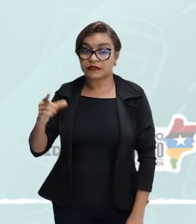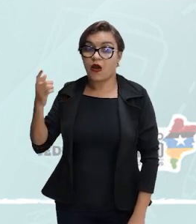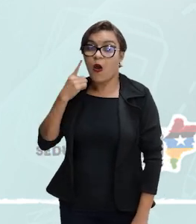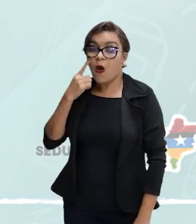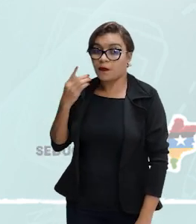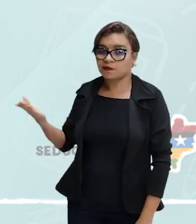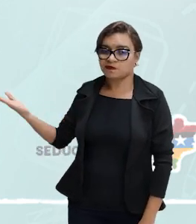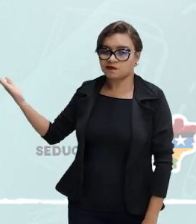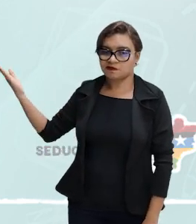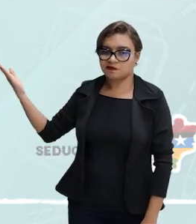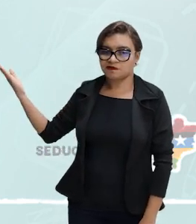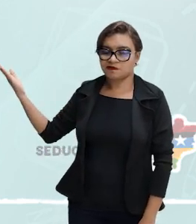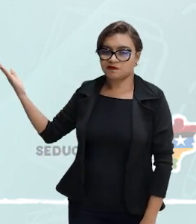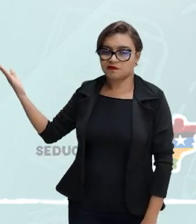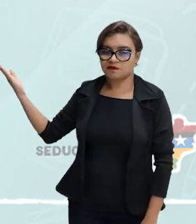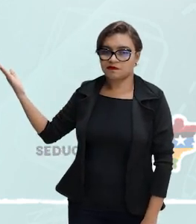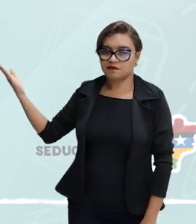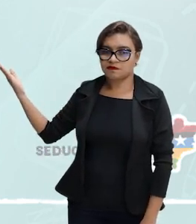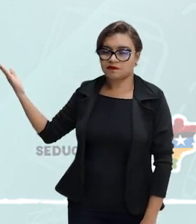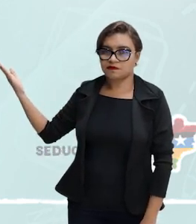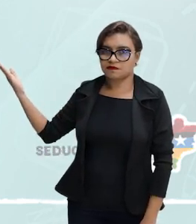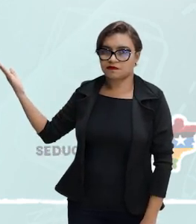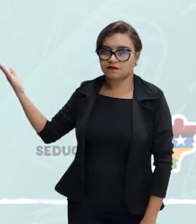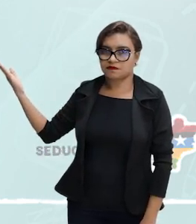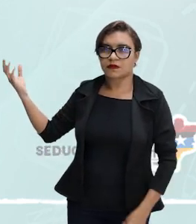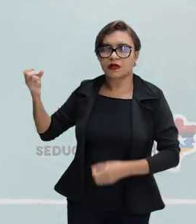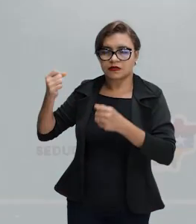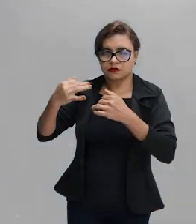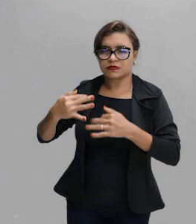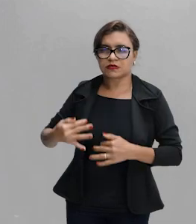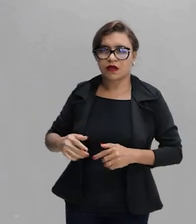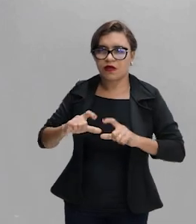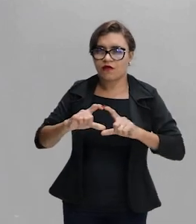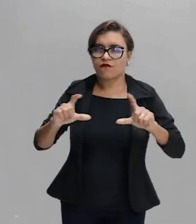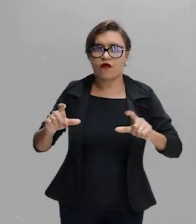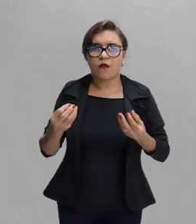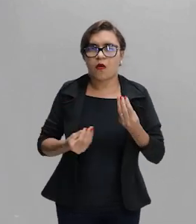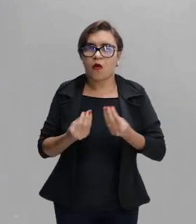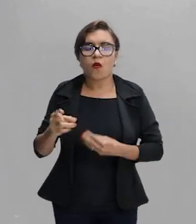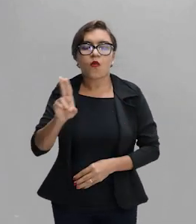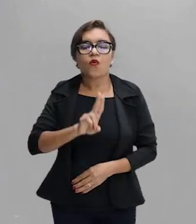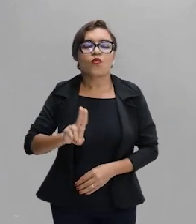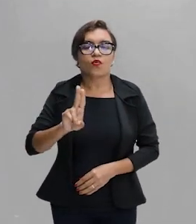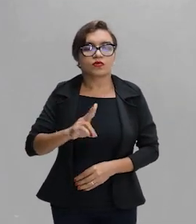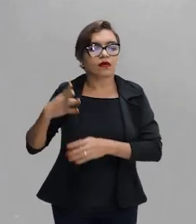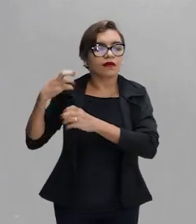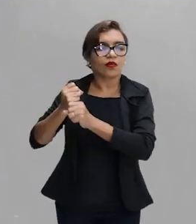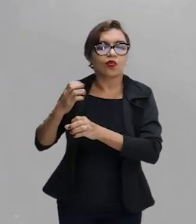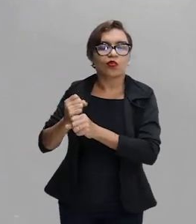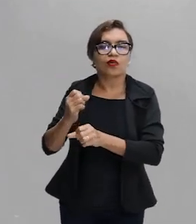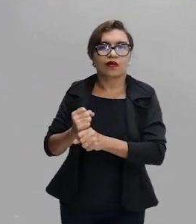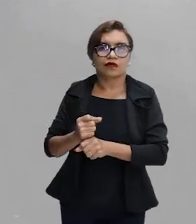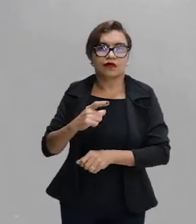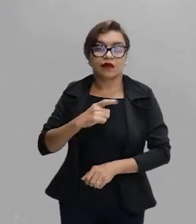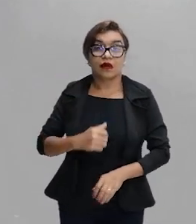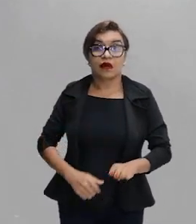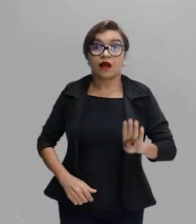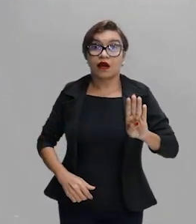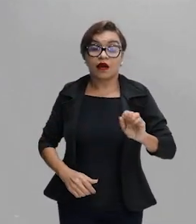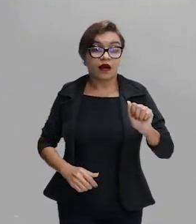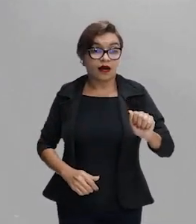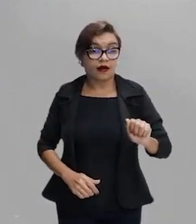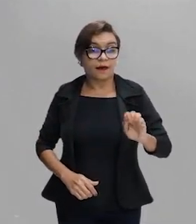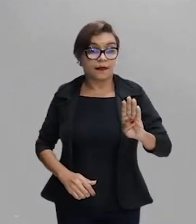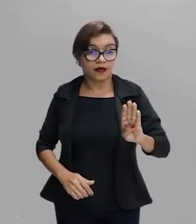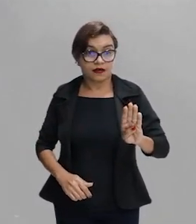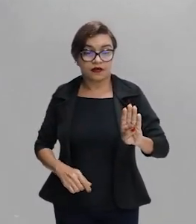AB é cosseno lembrando que é cateto adjacente sobre hipotenusa. Então, o segmento AB vai ser a